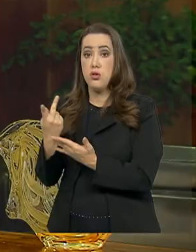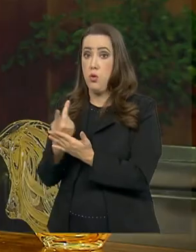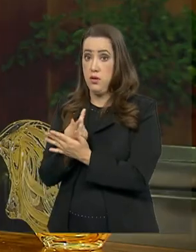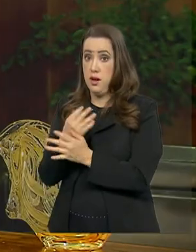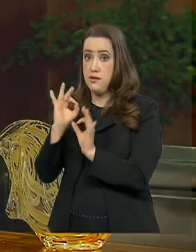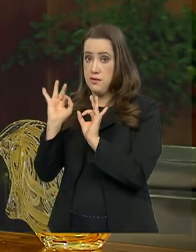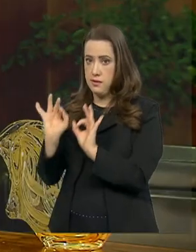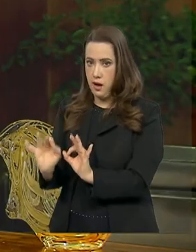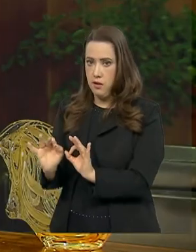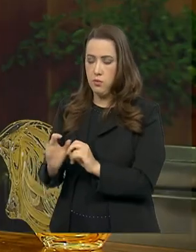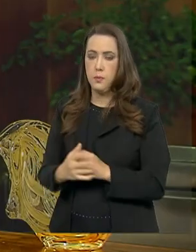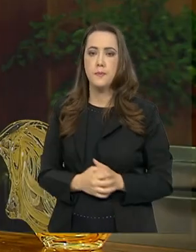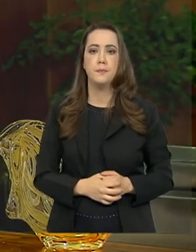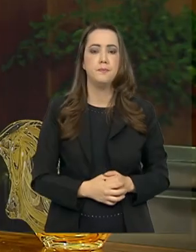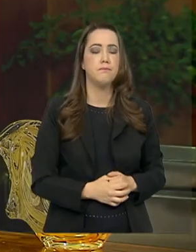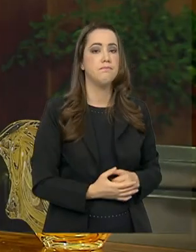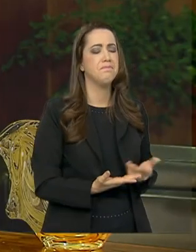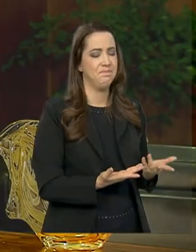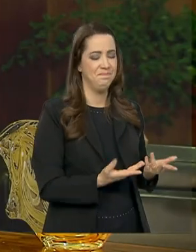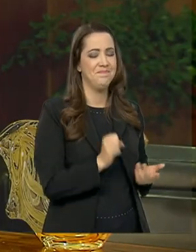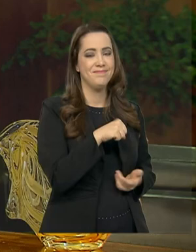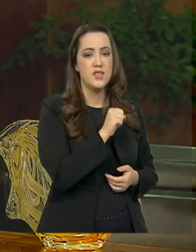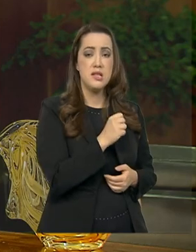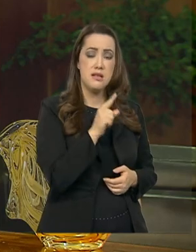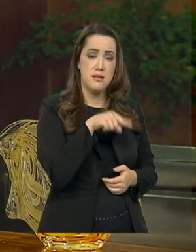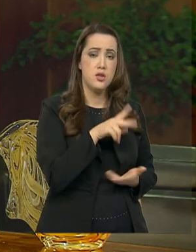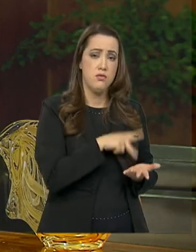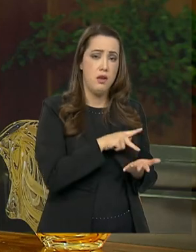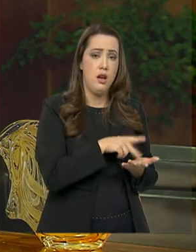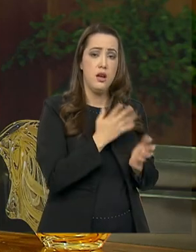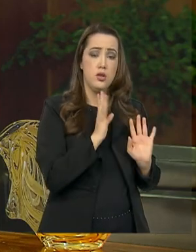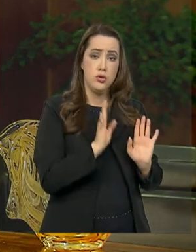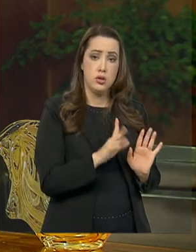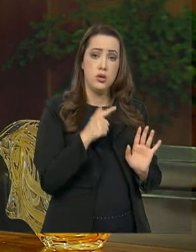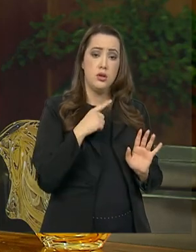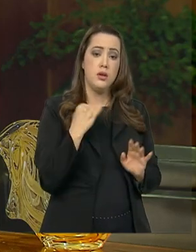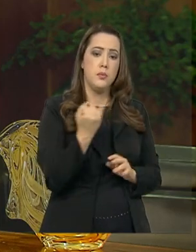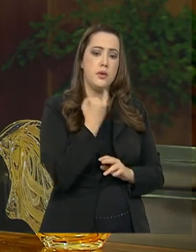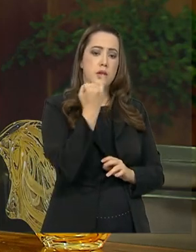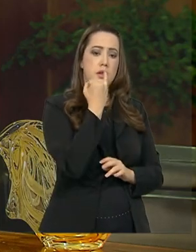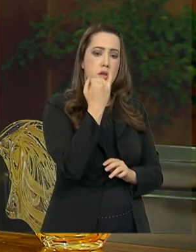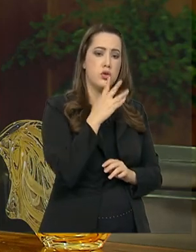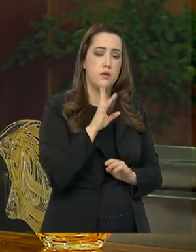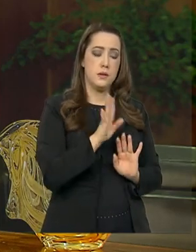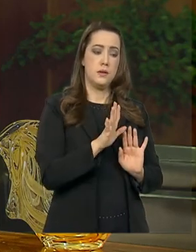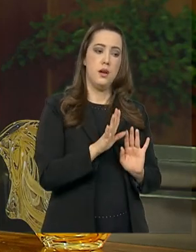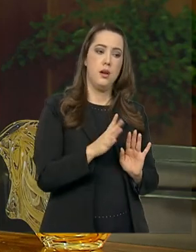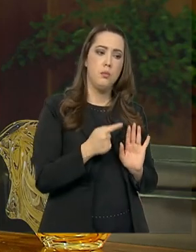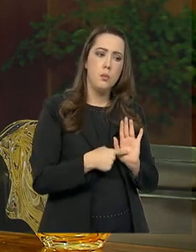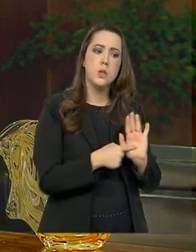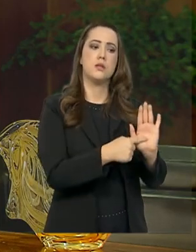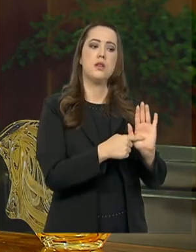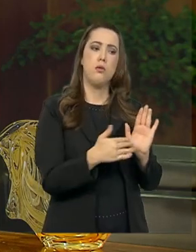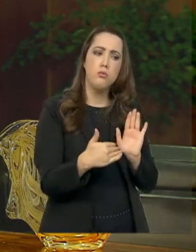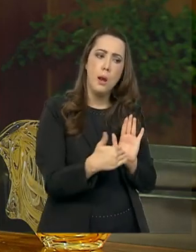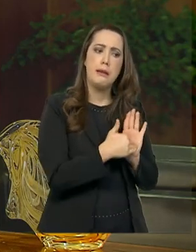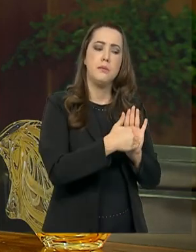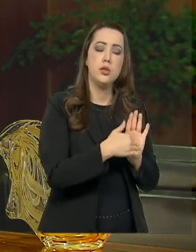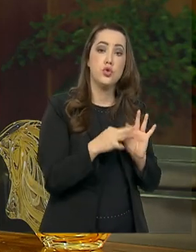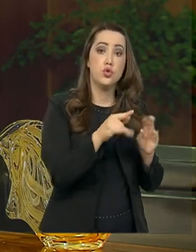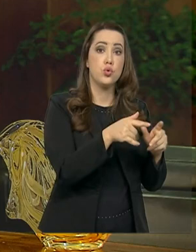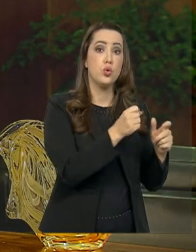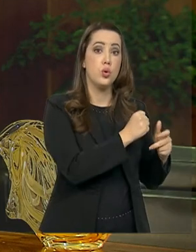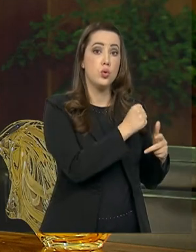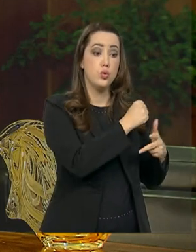isso? Sim, é uma realidade. Foi importante o estabelecimento de determinados limites, uma reflexão de todos os poderes.